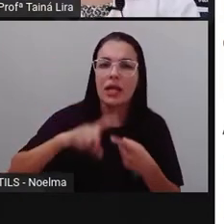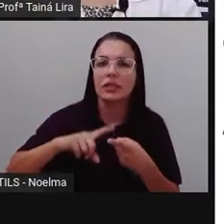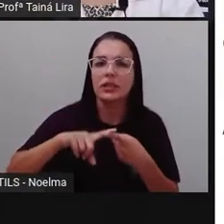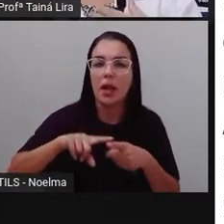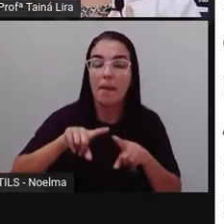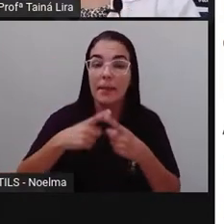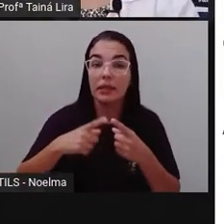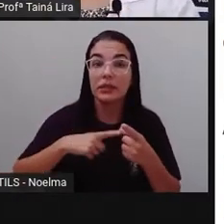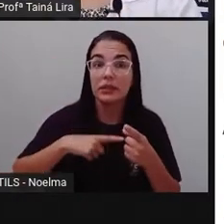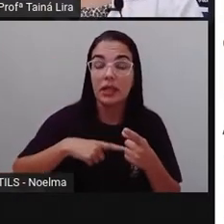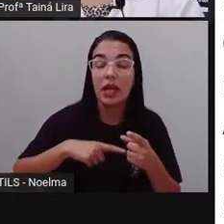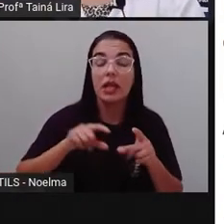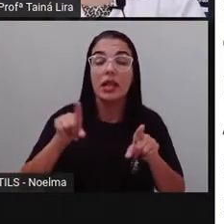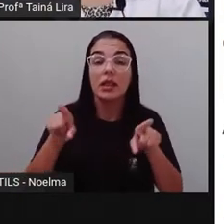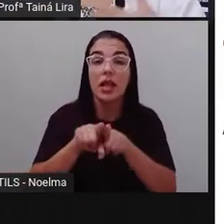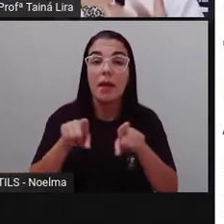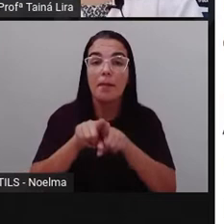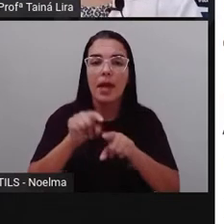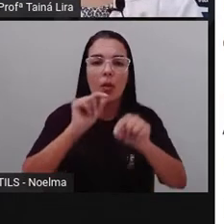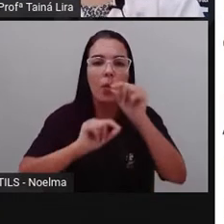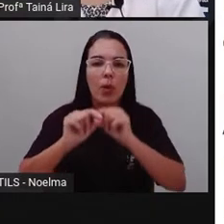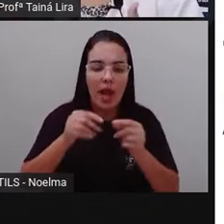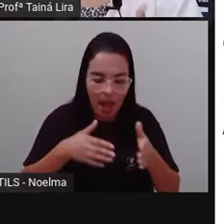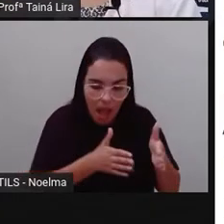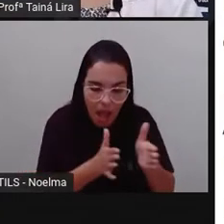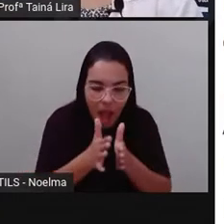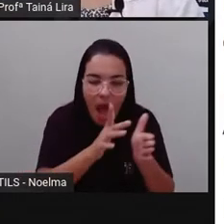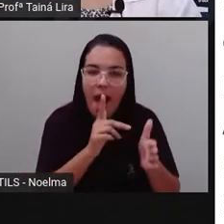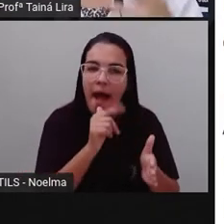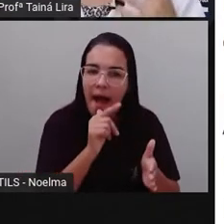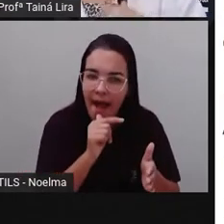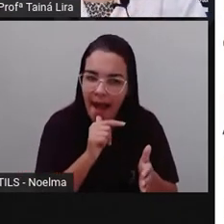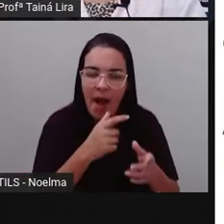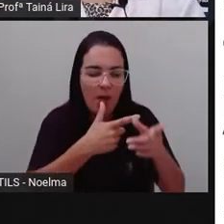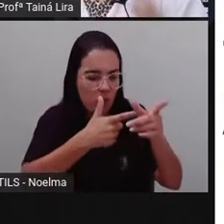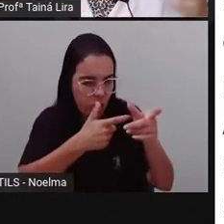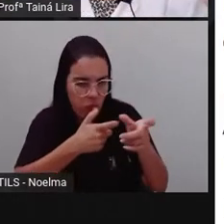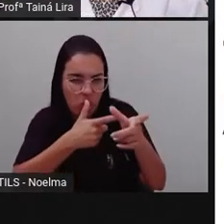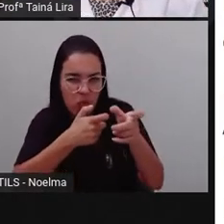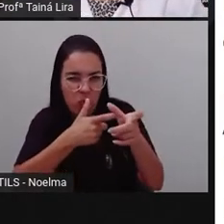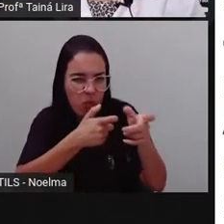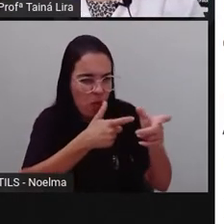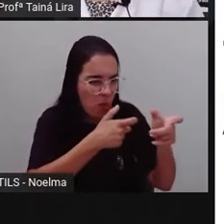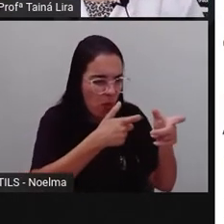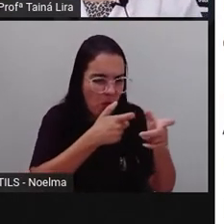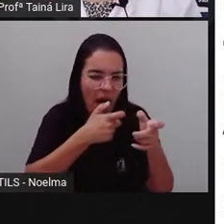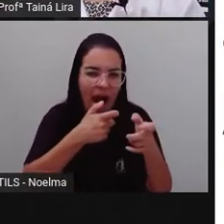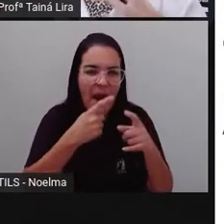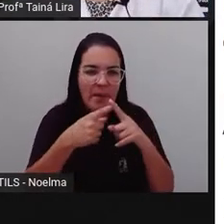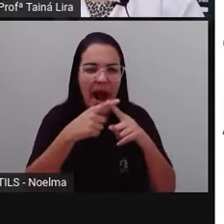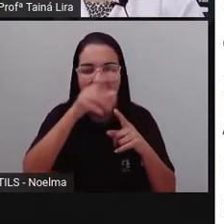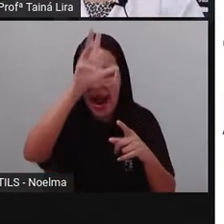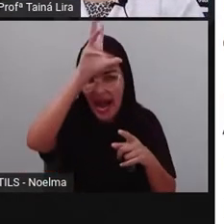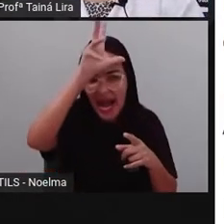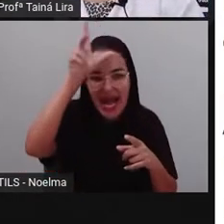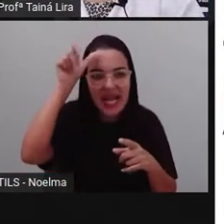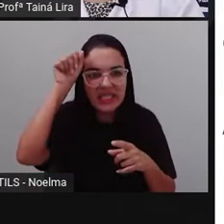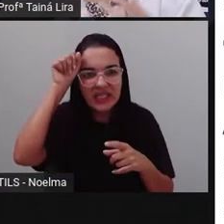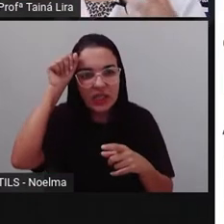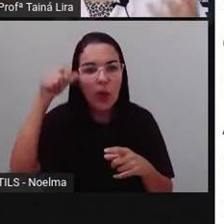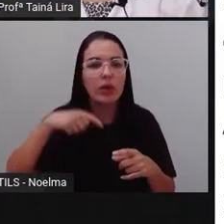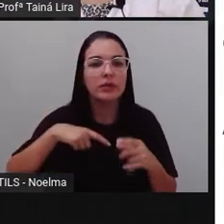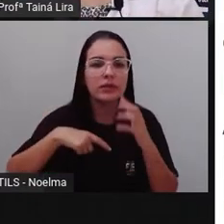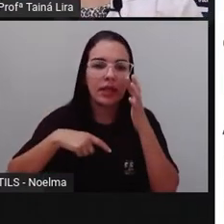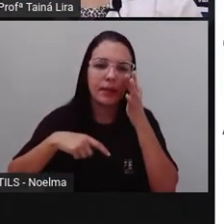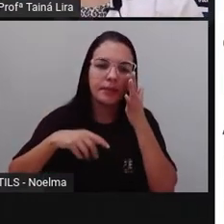que tem a pesca, até porque já está vivendo ali no rio, tem a caça, né? Porque ali na própria região da Amazônia tem a presença da